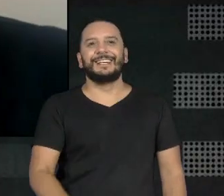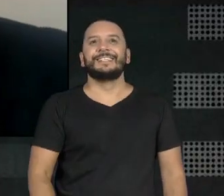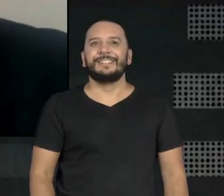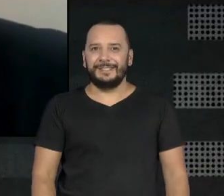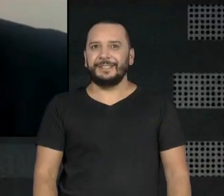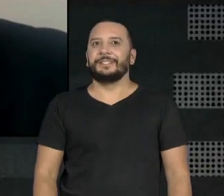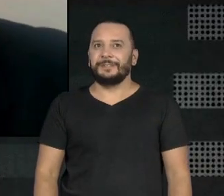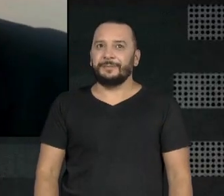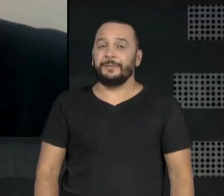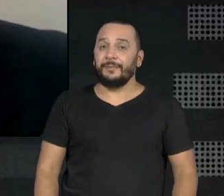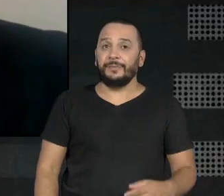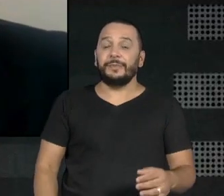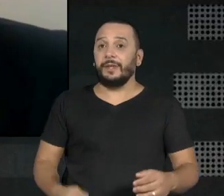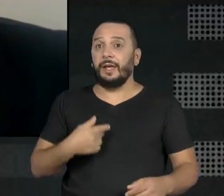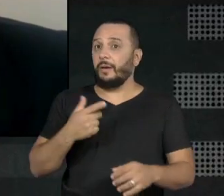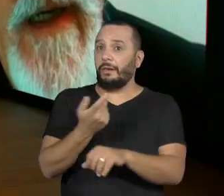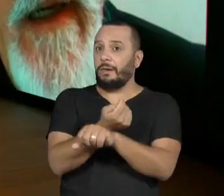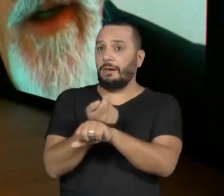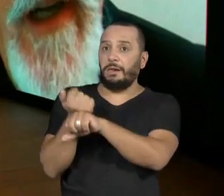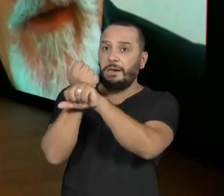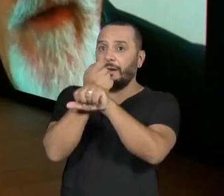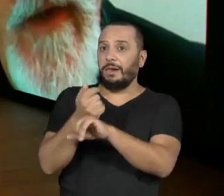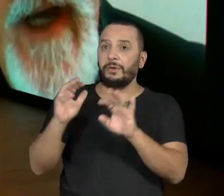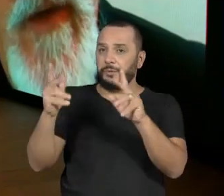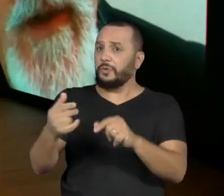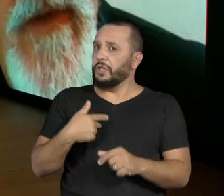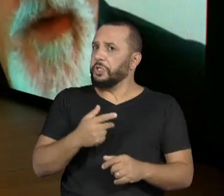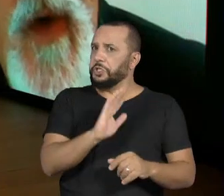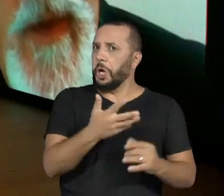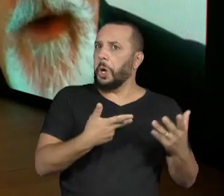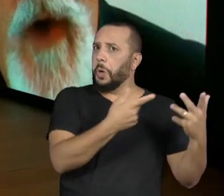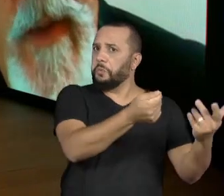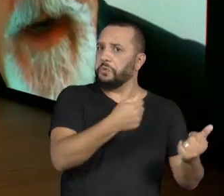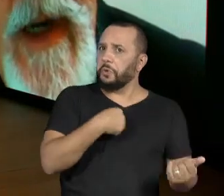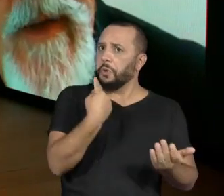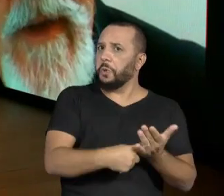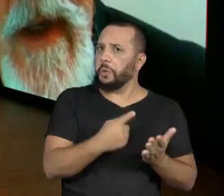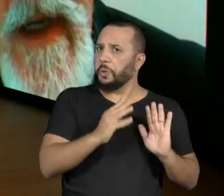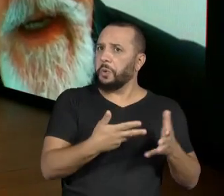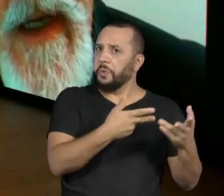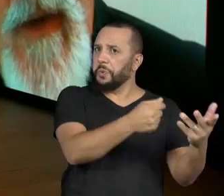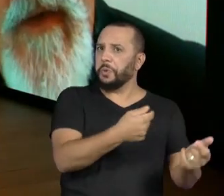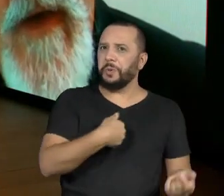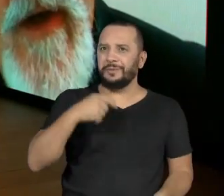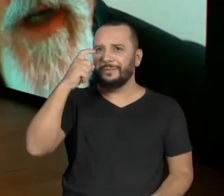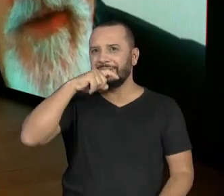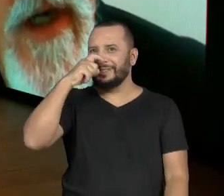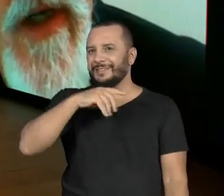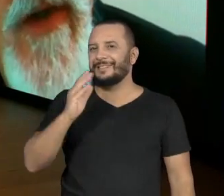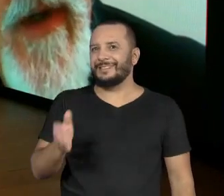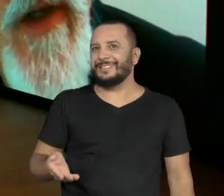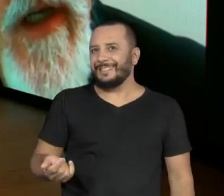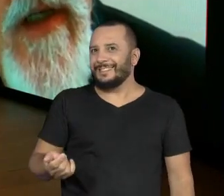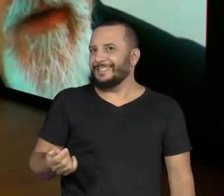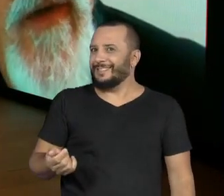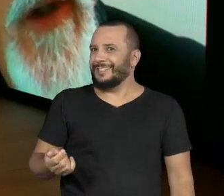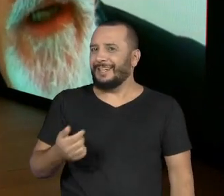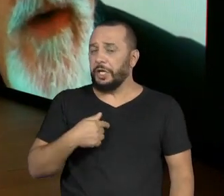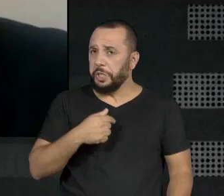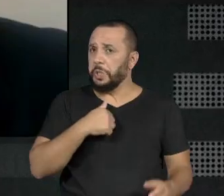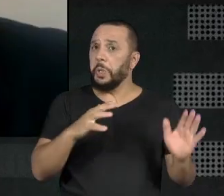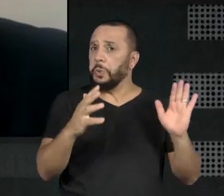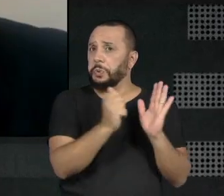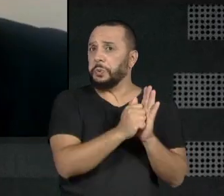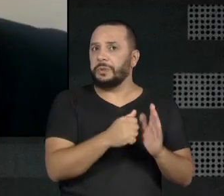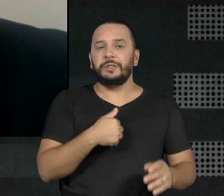Eu falei para ele, enganei todo mundo, eu falei que a gente estava convidado mesmo, com um grupo enorme para lá. Nós chegamos lá, a gente já era inscrito, não